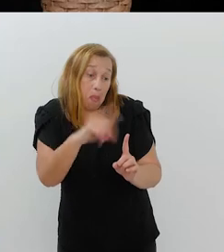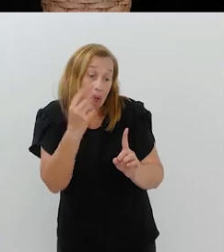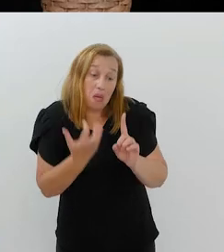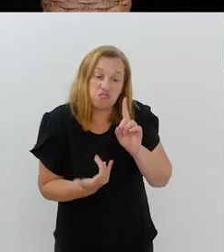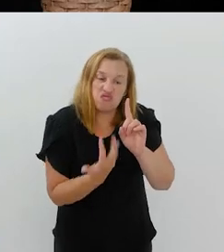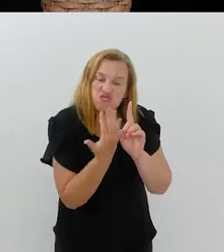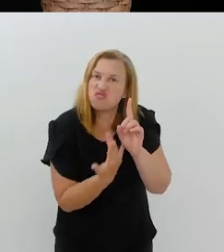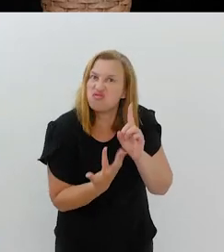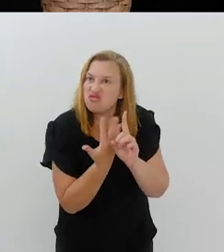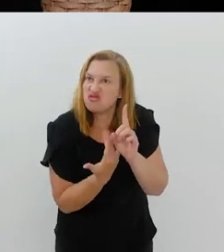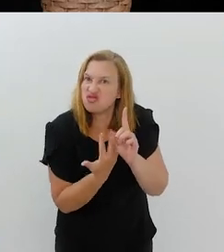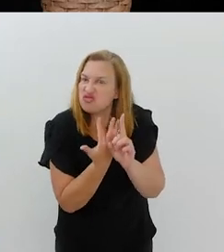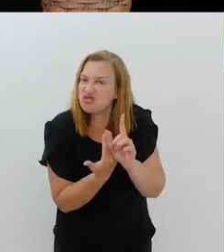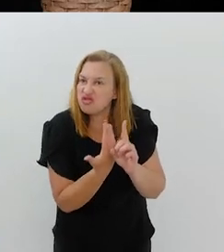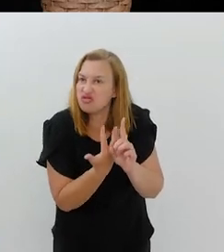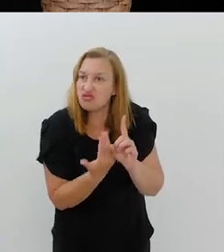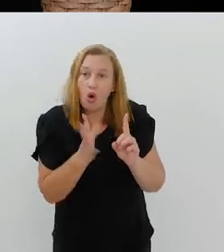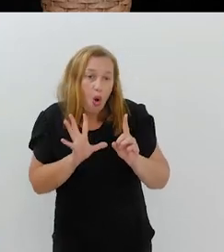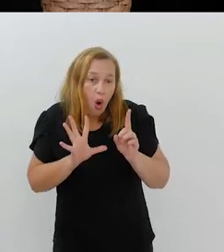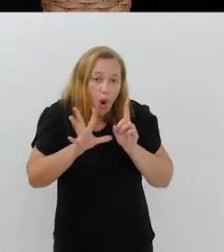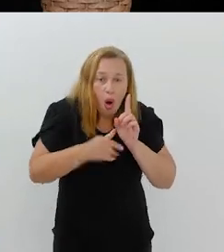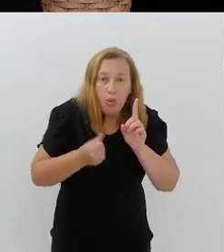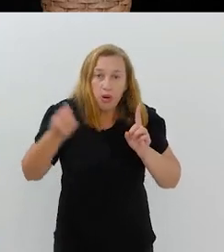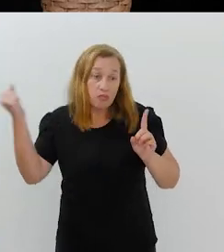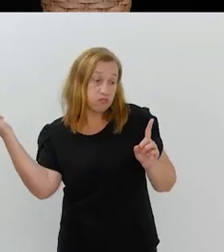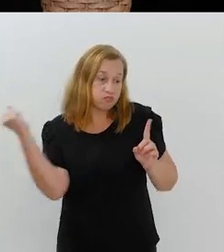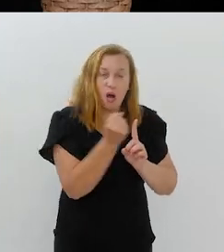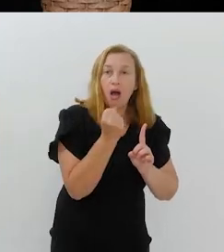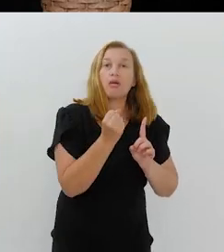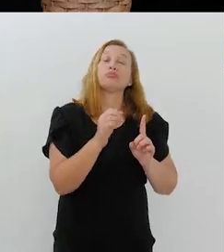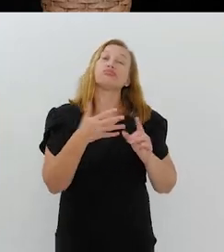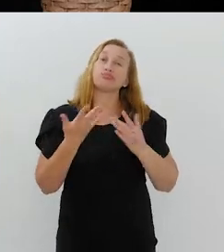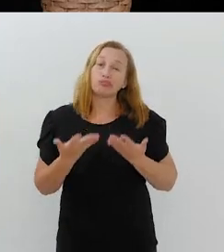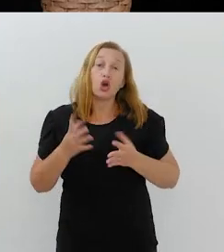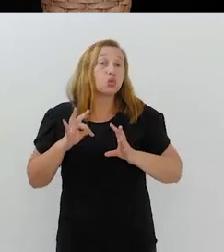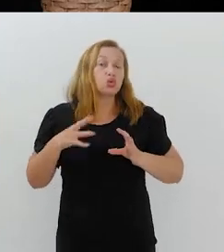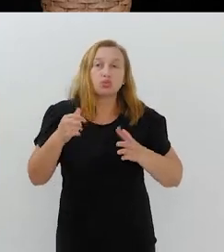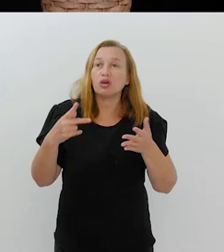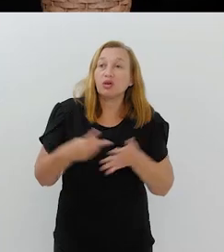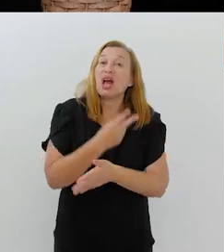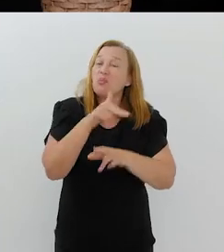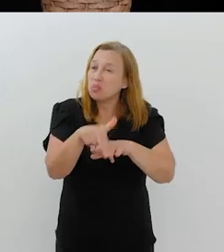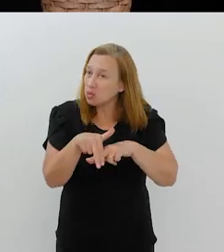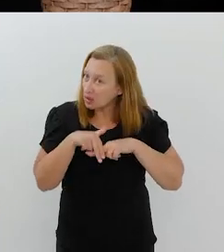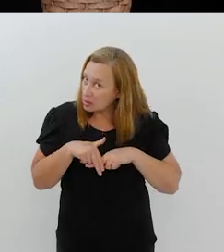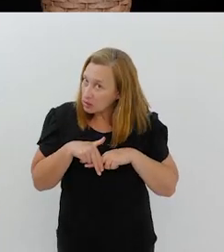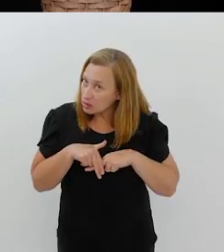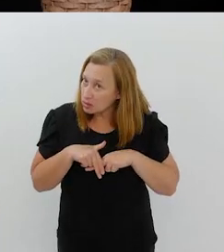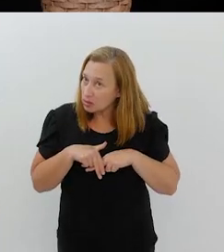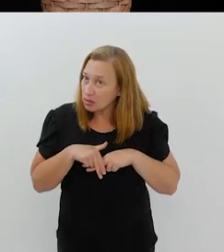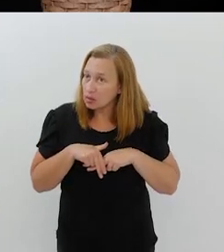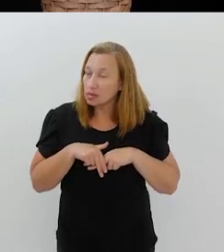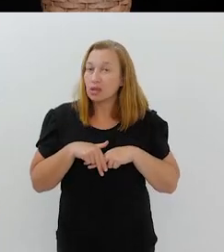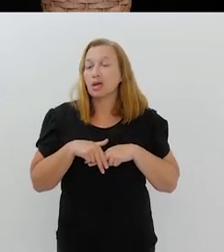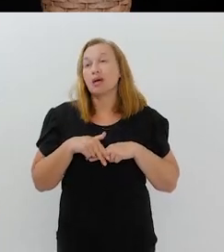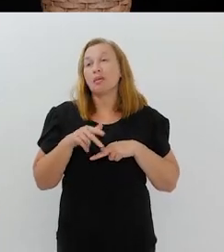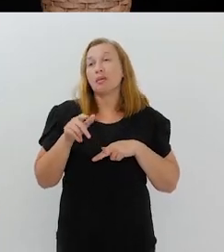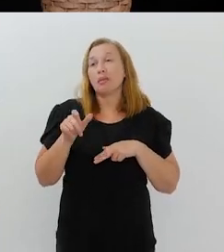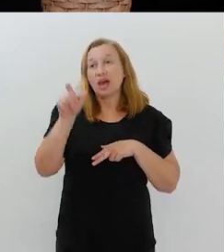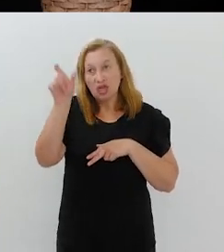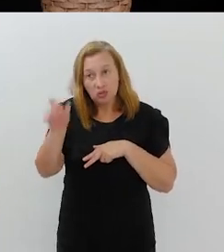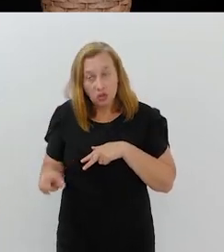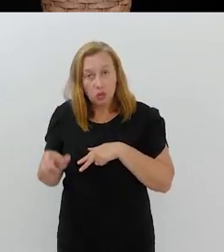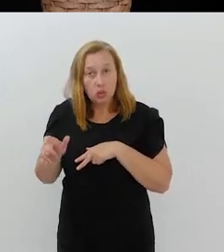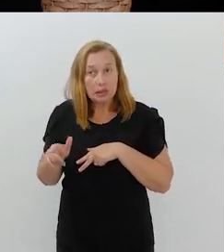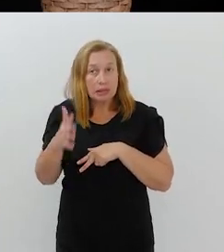as pessoas queimam eles, as pessoas matam eles. e, por isso, para aqueles